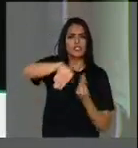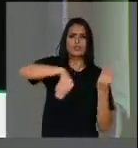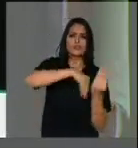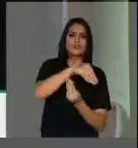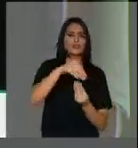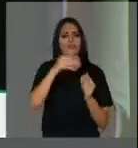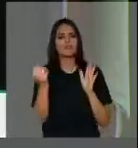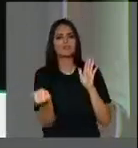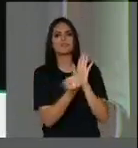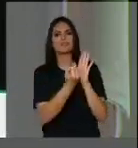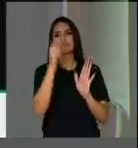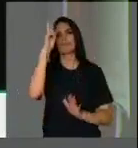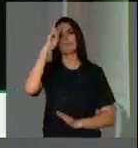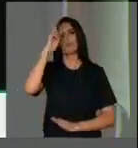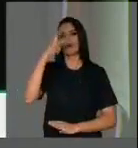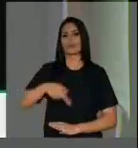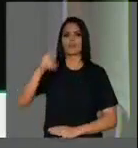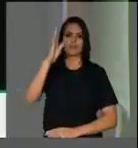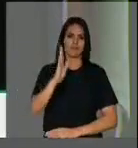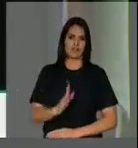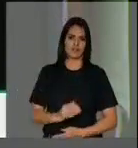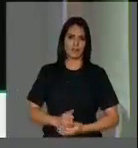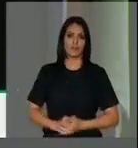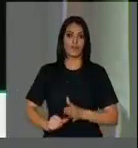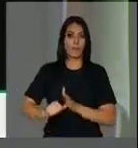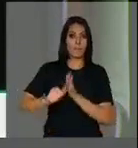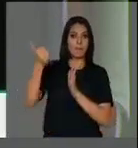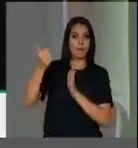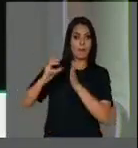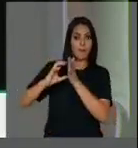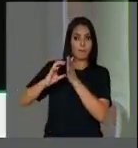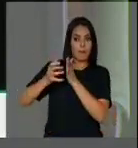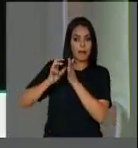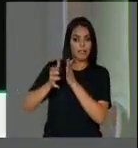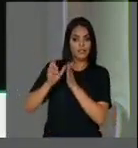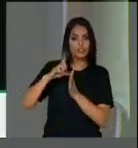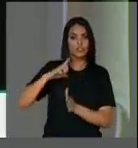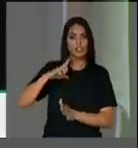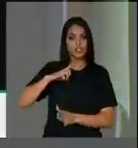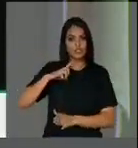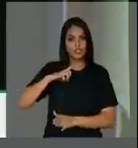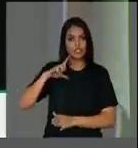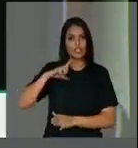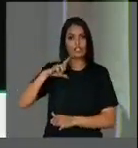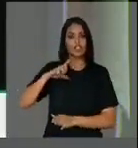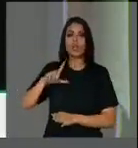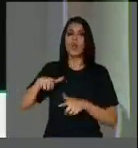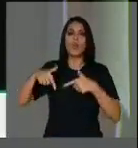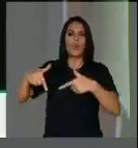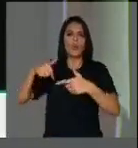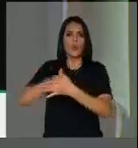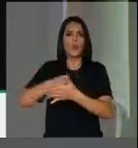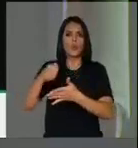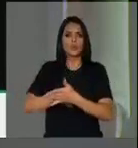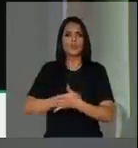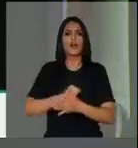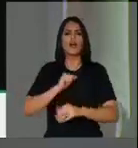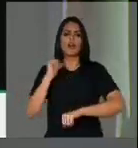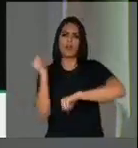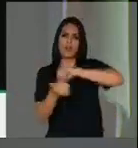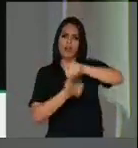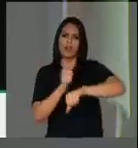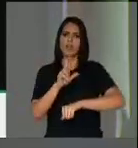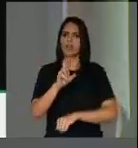história do país. A luta foi o primeiro partido a colocar no centro da sua batalha a luta pela reforma agrária,